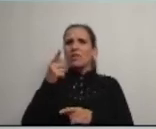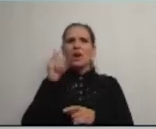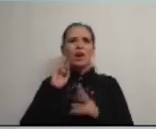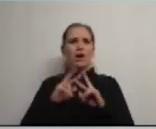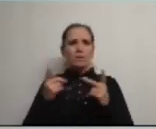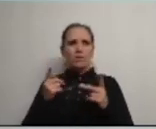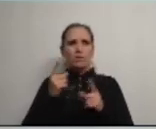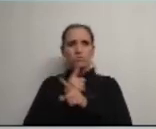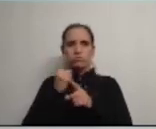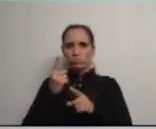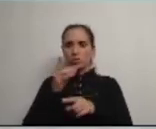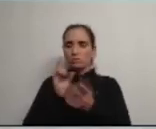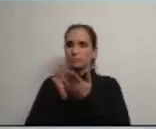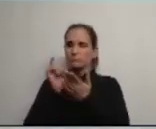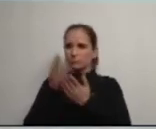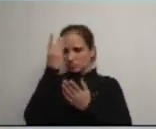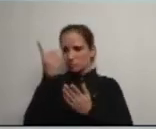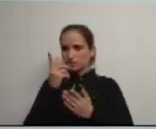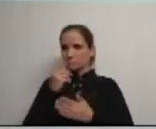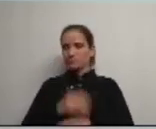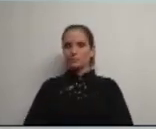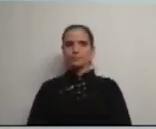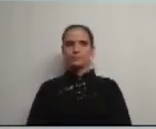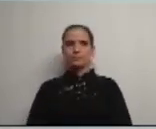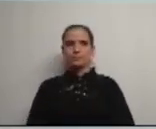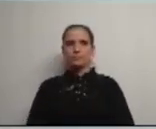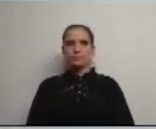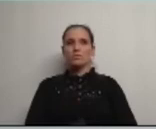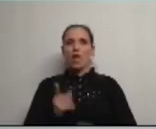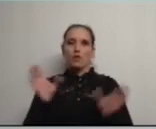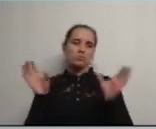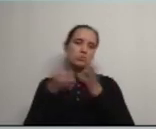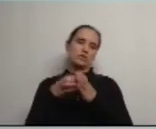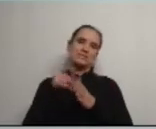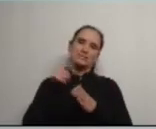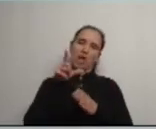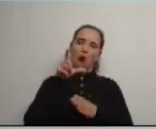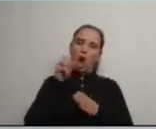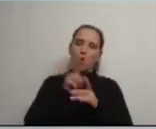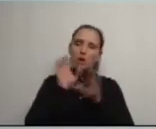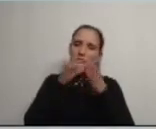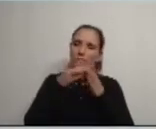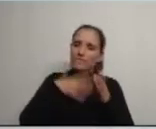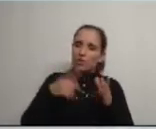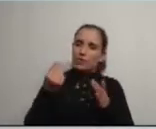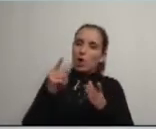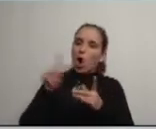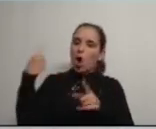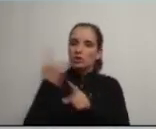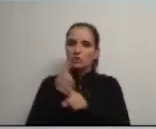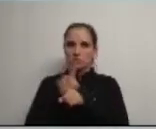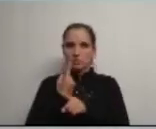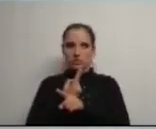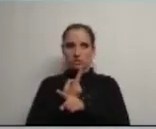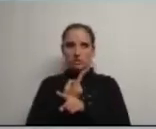por cada professor dispensado é a comunidade são esses lobbies que querem o dinheiro para outras coisas